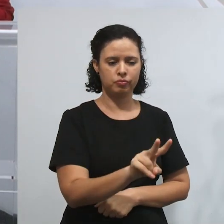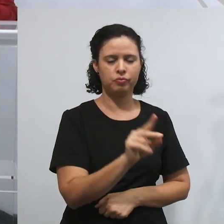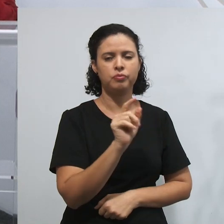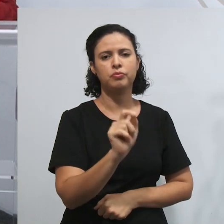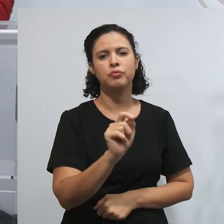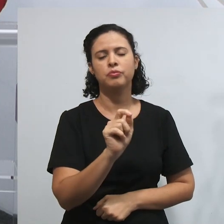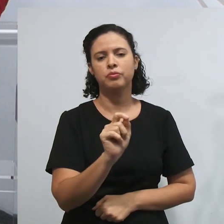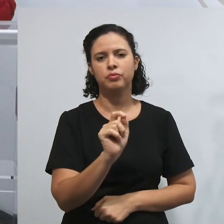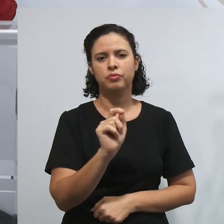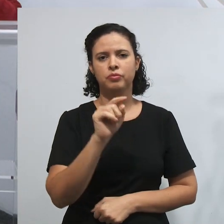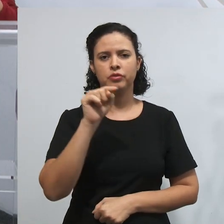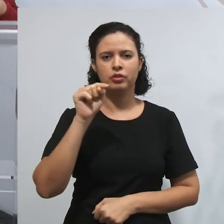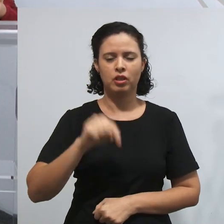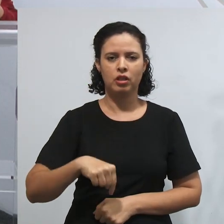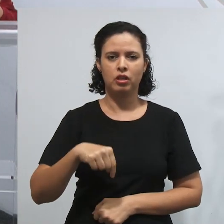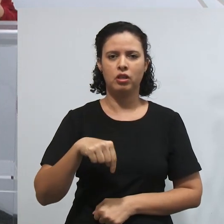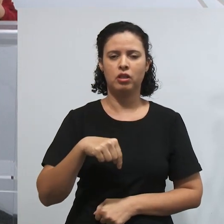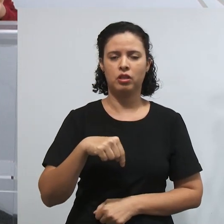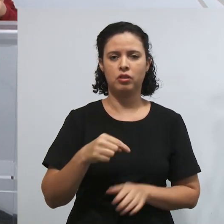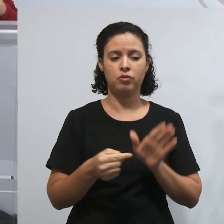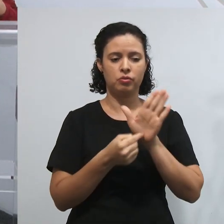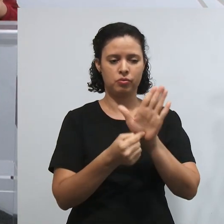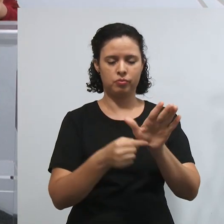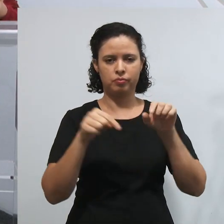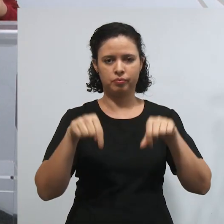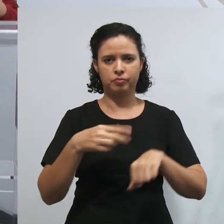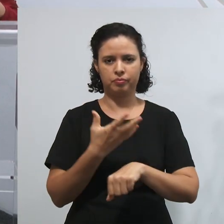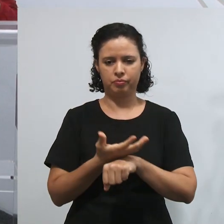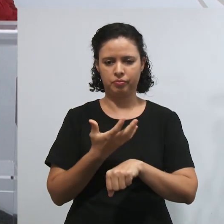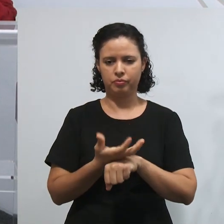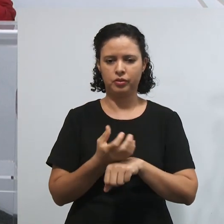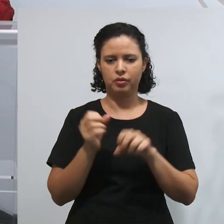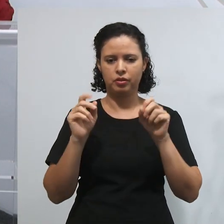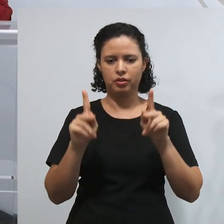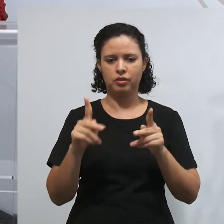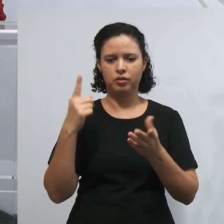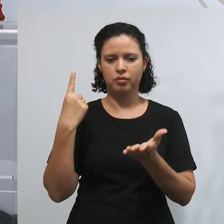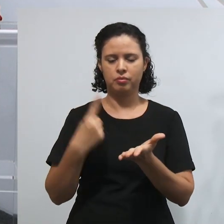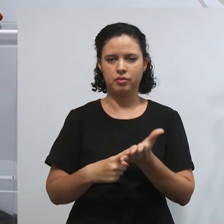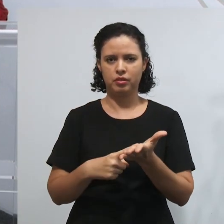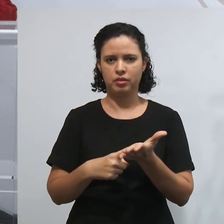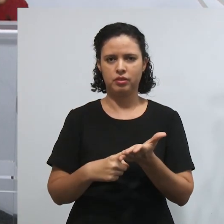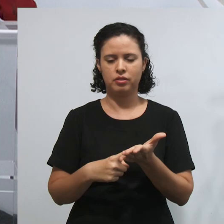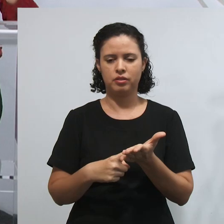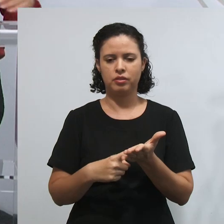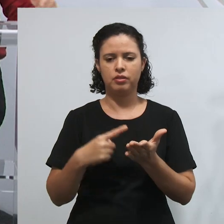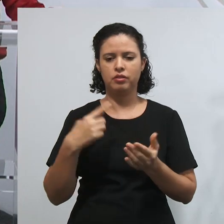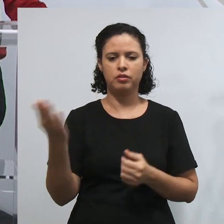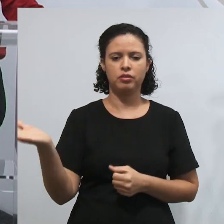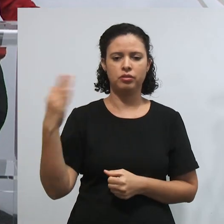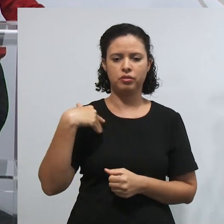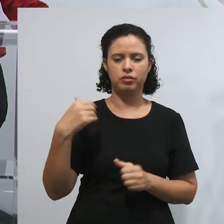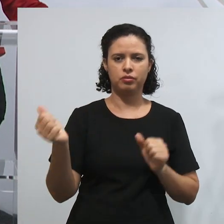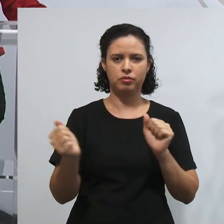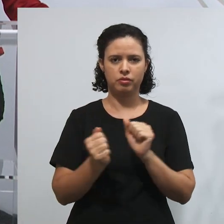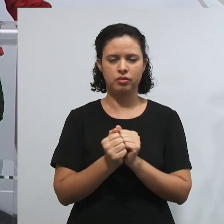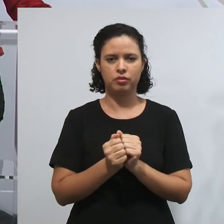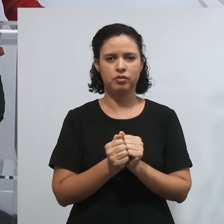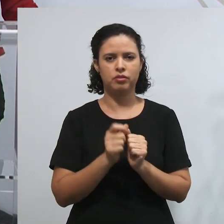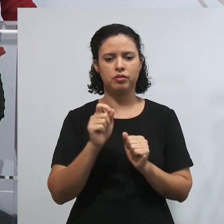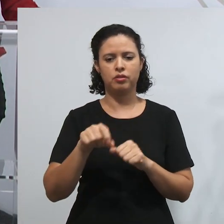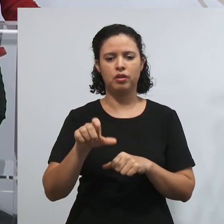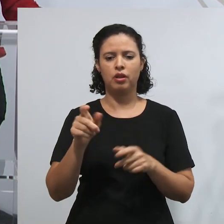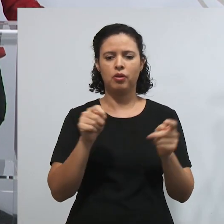nossos direcionamentos aqui da disciplina. Está combinado? Está tudo certinho? Então vamos aqui falar um pouquinho sobre